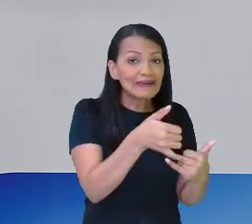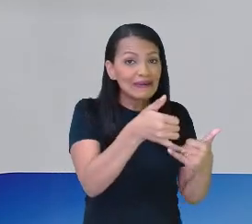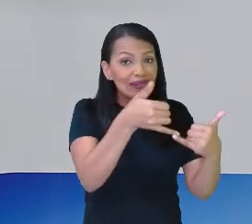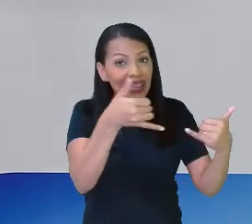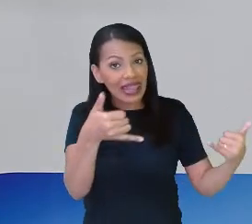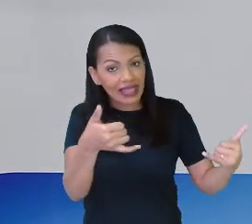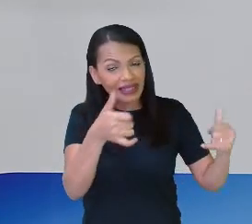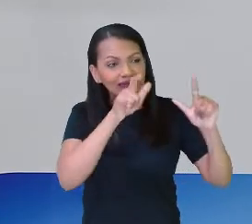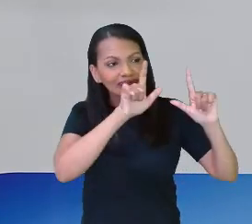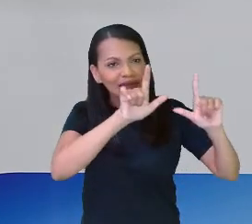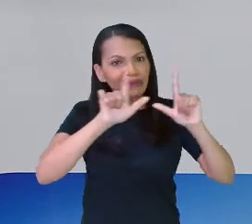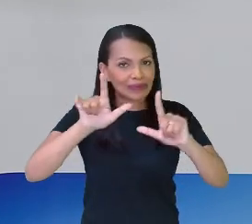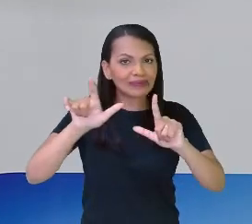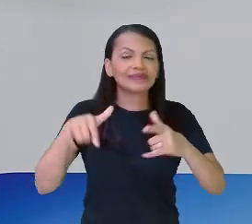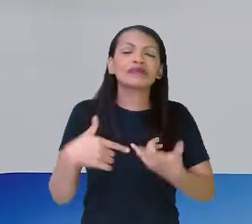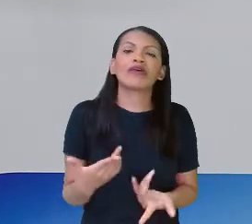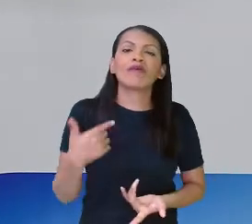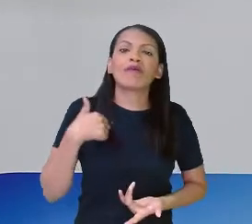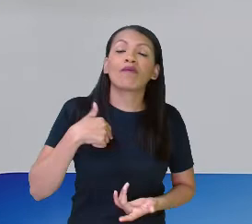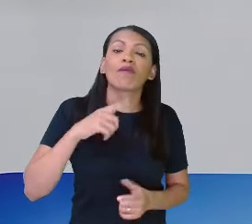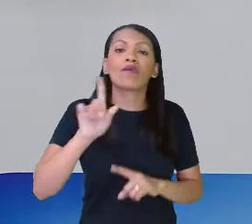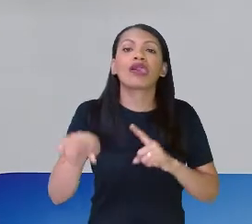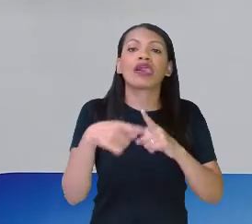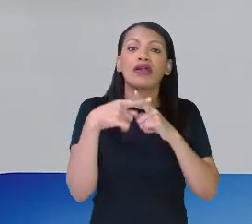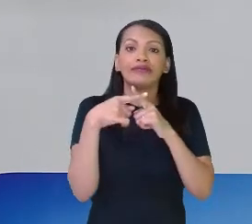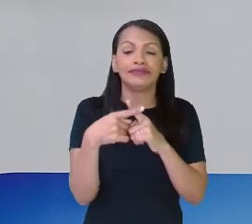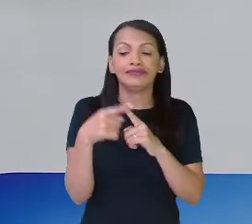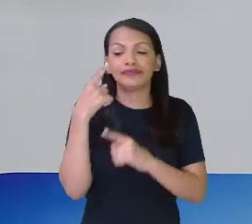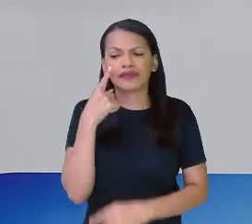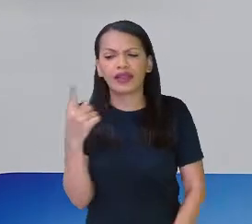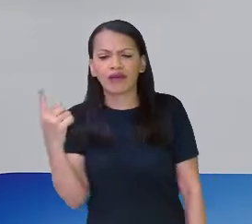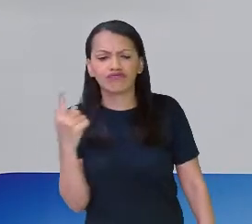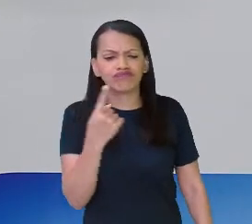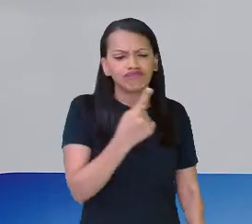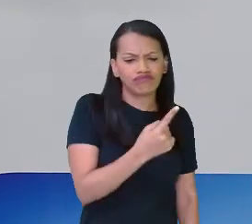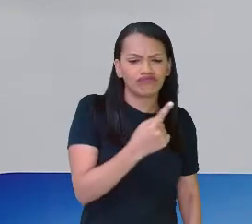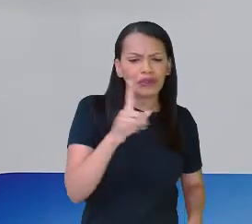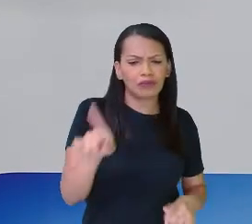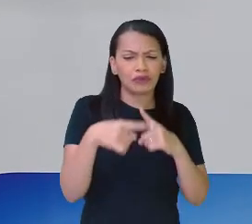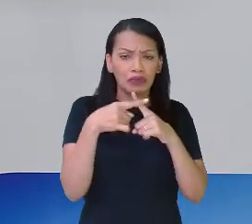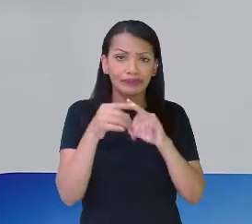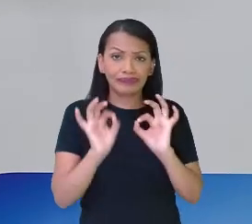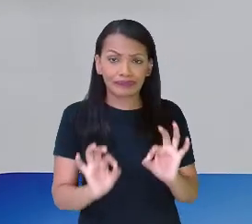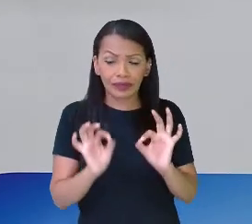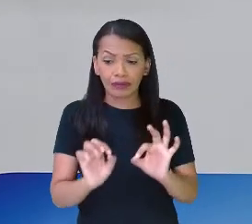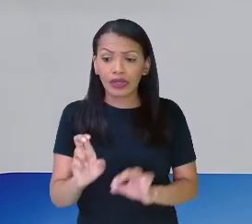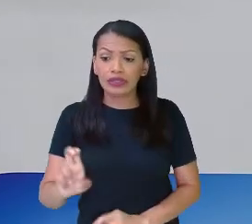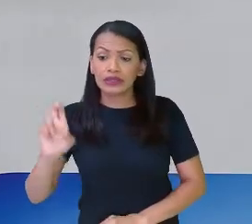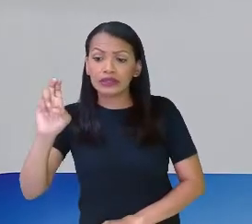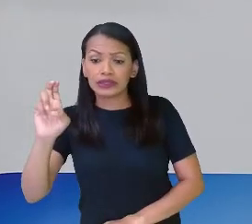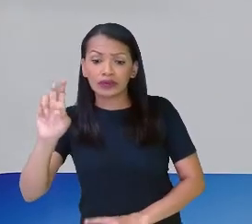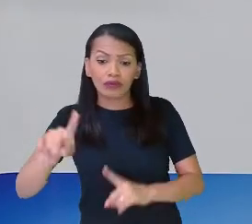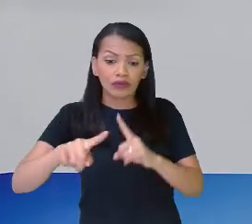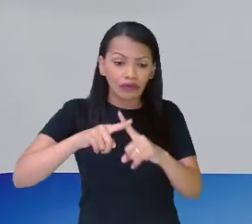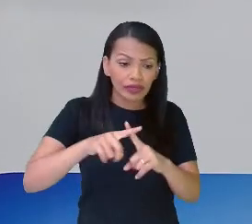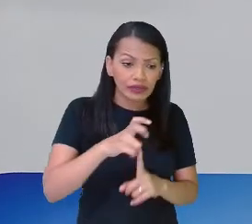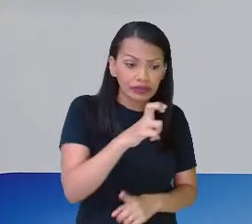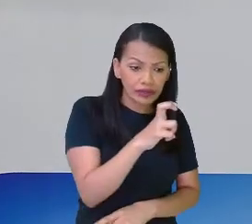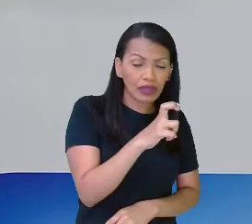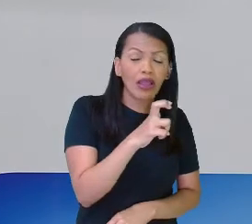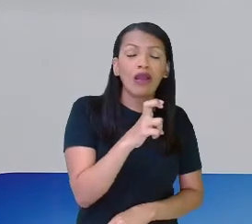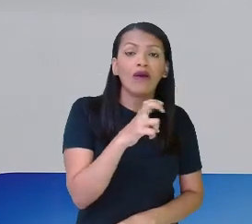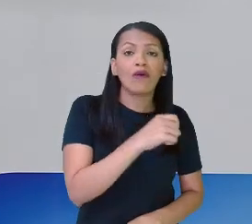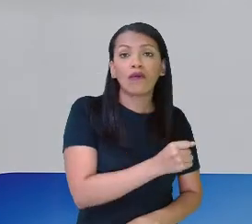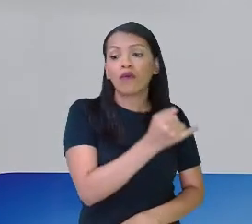cerâmicas. Se eu vou multiplicar um pelo outro, quantos metros quadrados de cerâmica